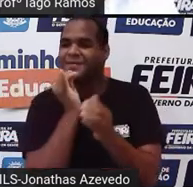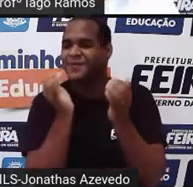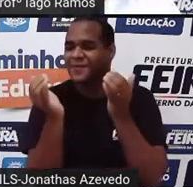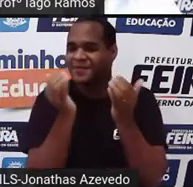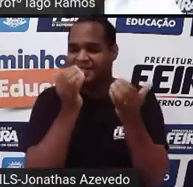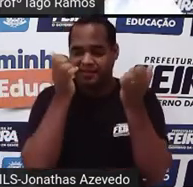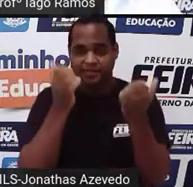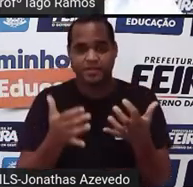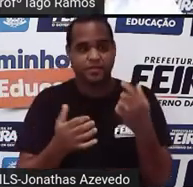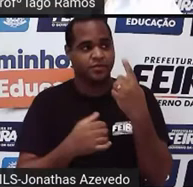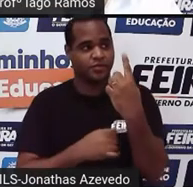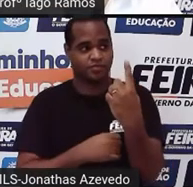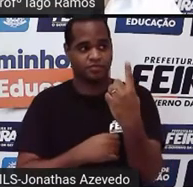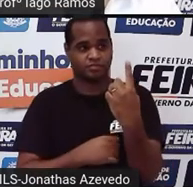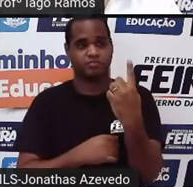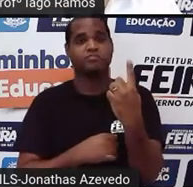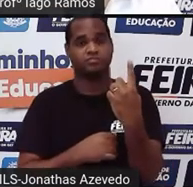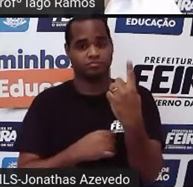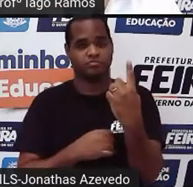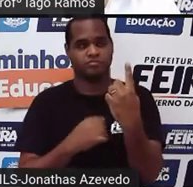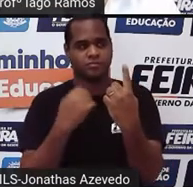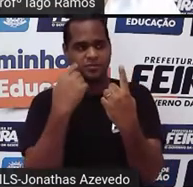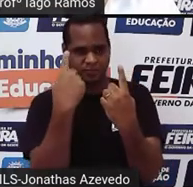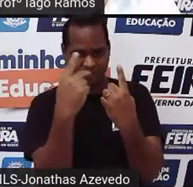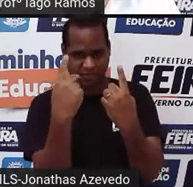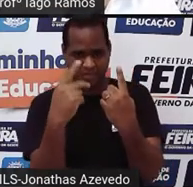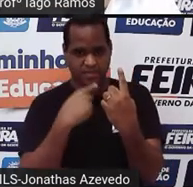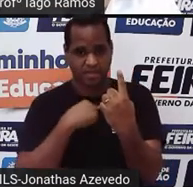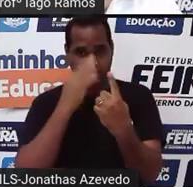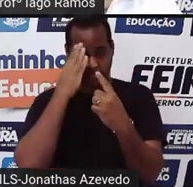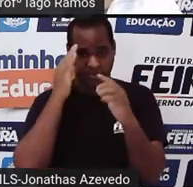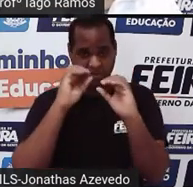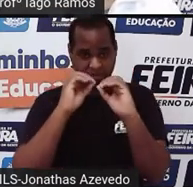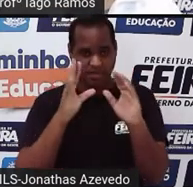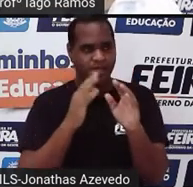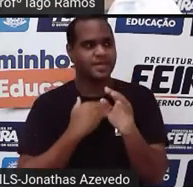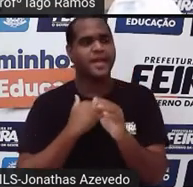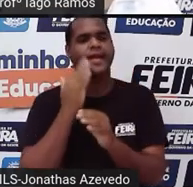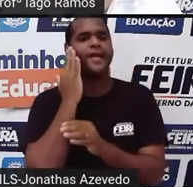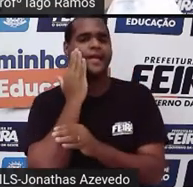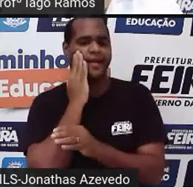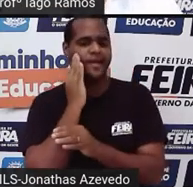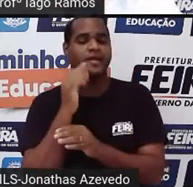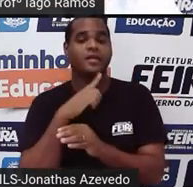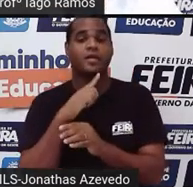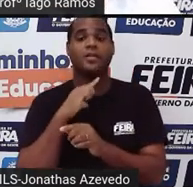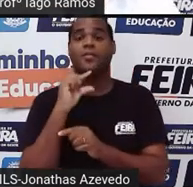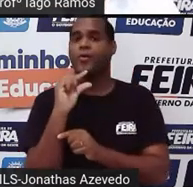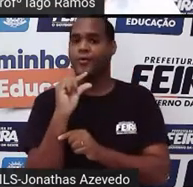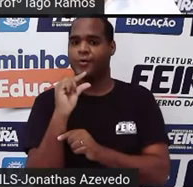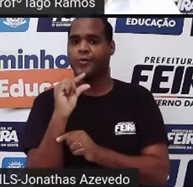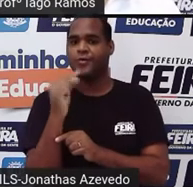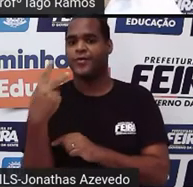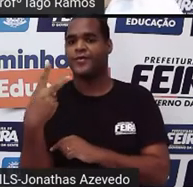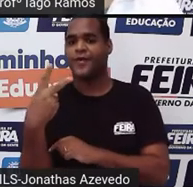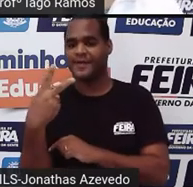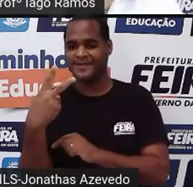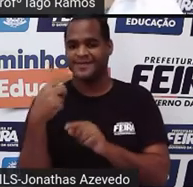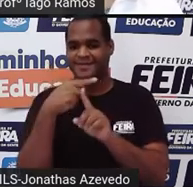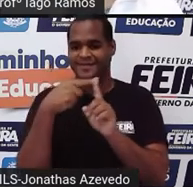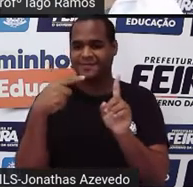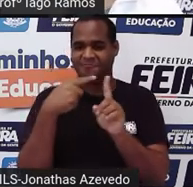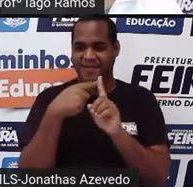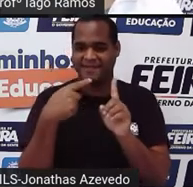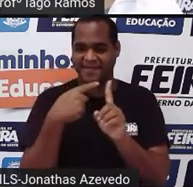o número um, para você que acredita que até aqui entendeu pouco, o dois, para você que